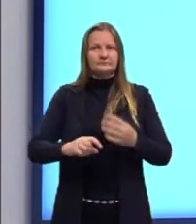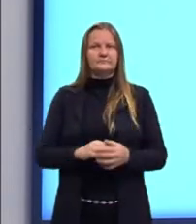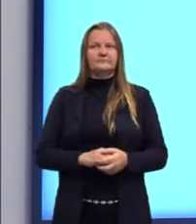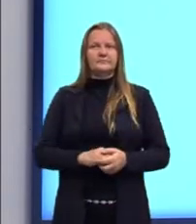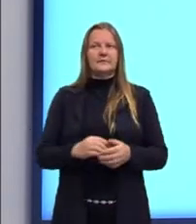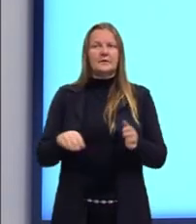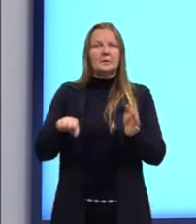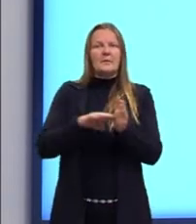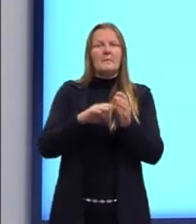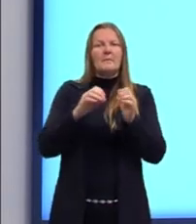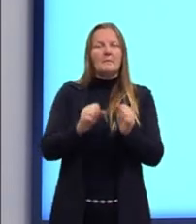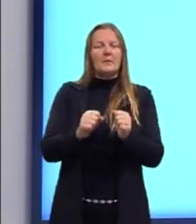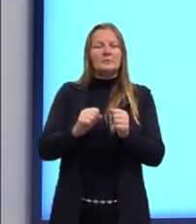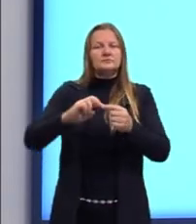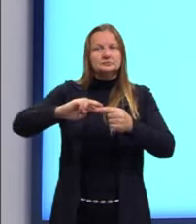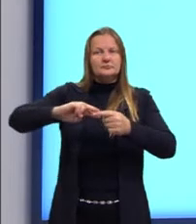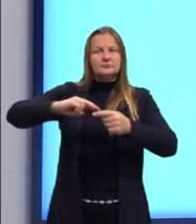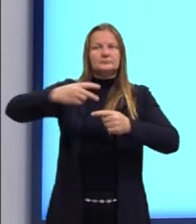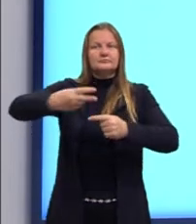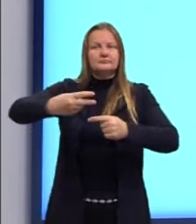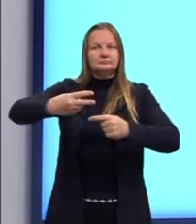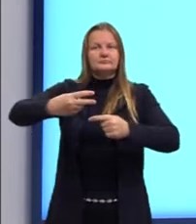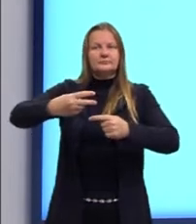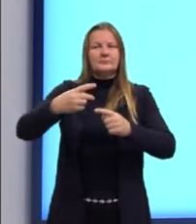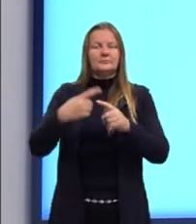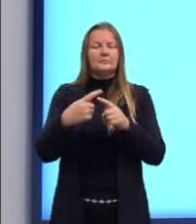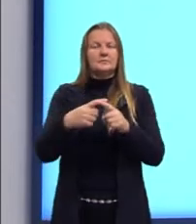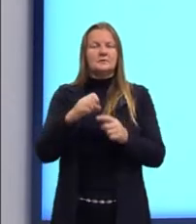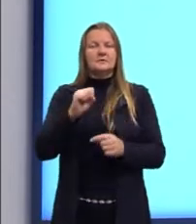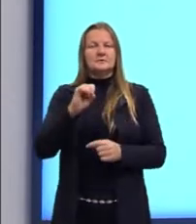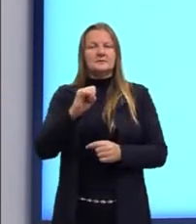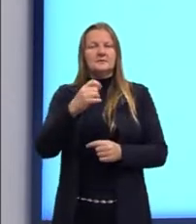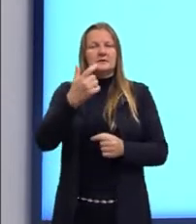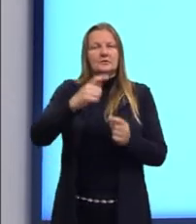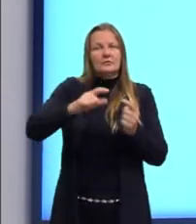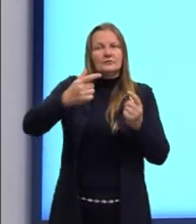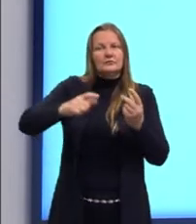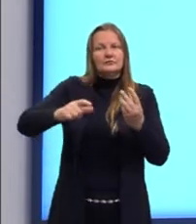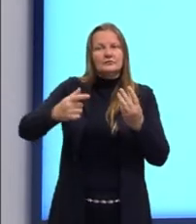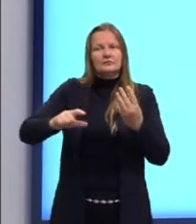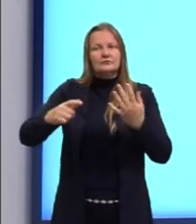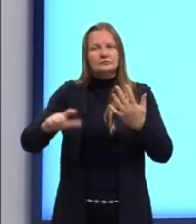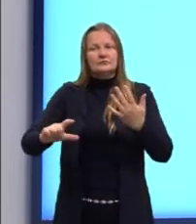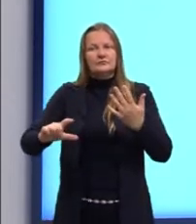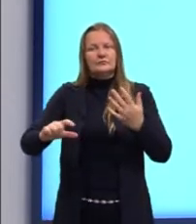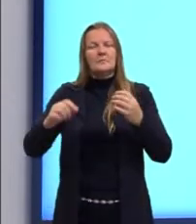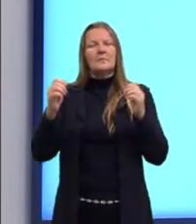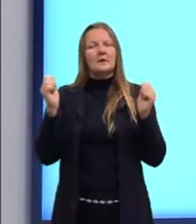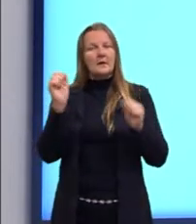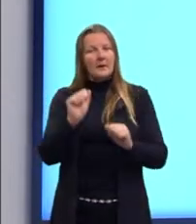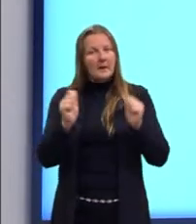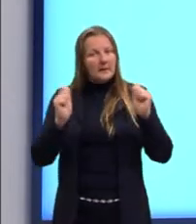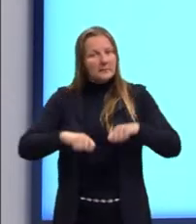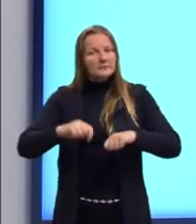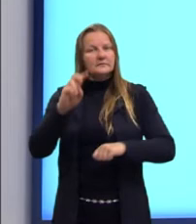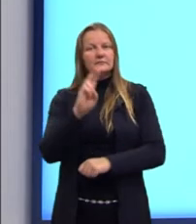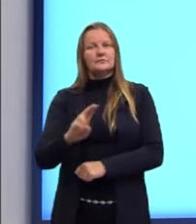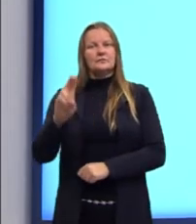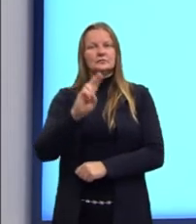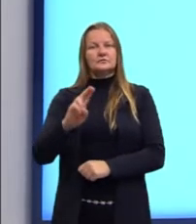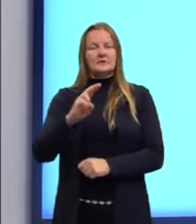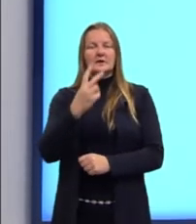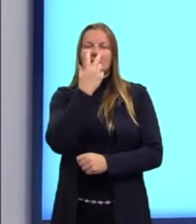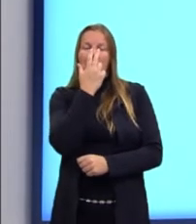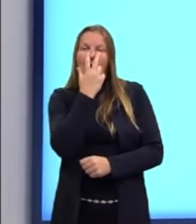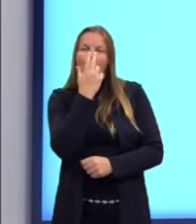até utilizando a potência, porque quando, né, os fatores se repetem, sendo que o valor que está sendo repetido é o mesmo,